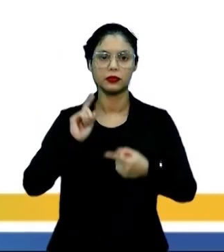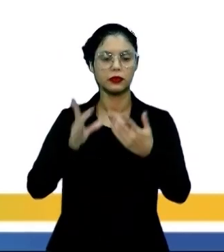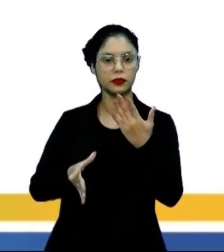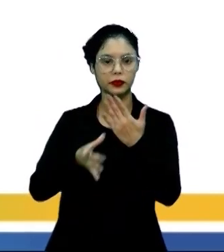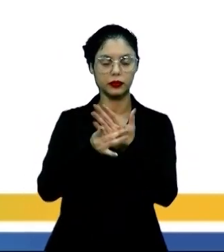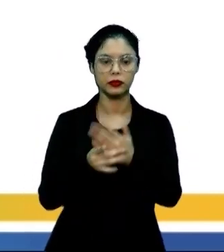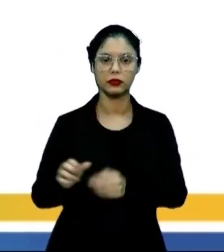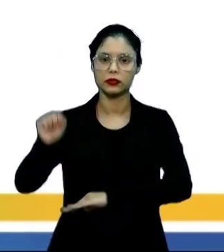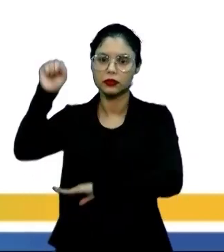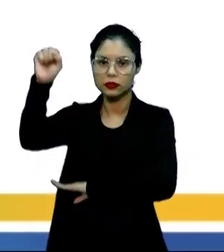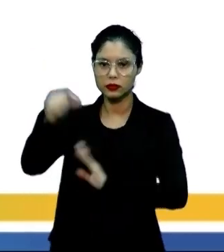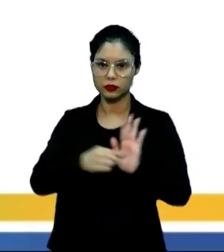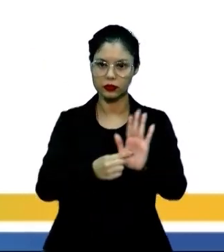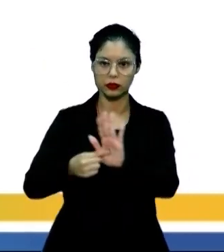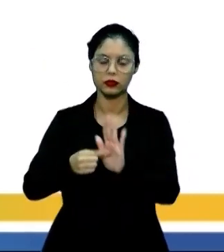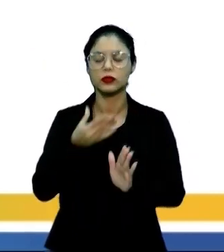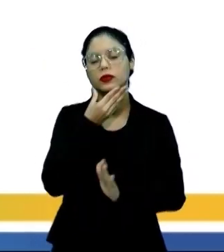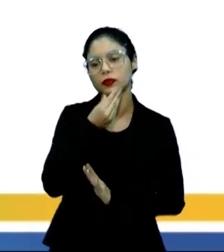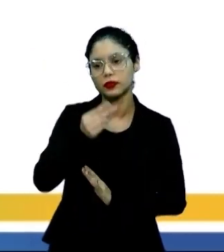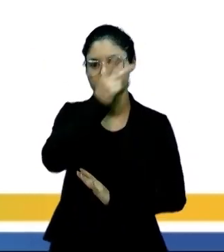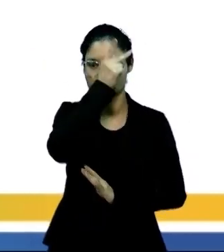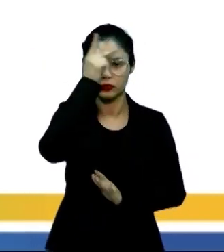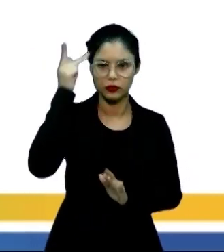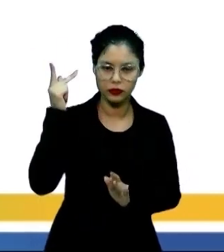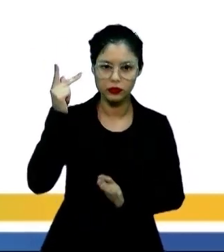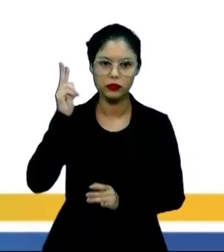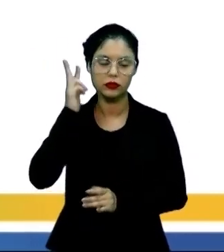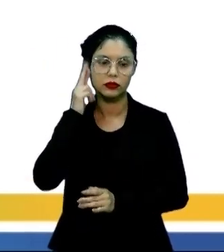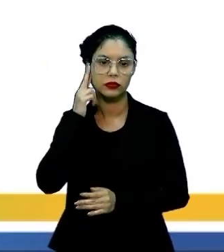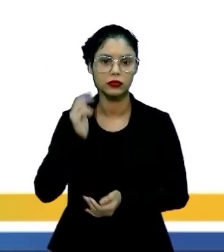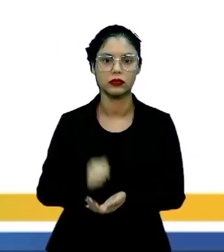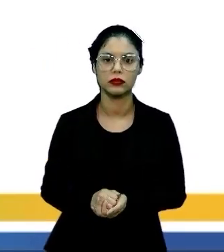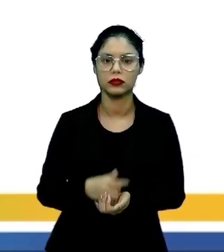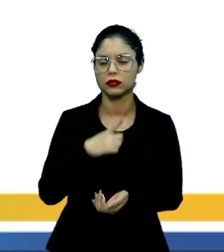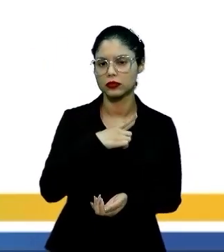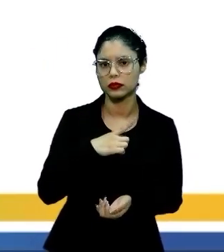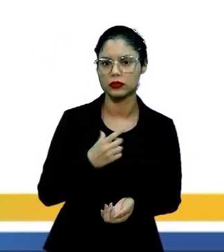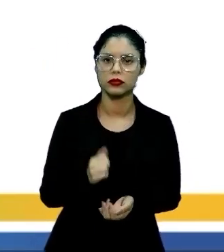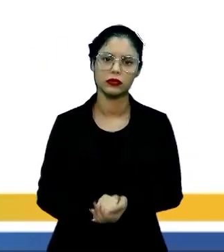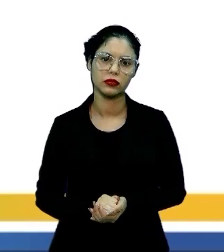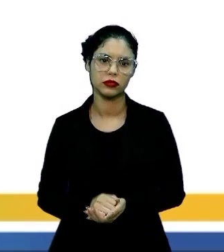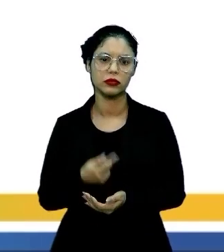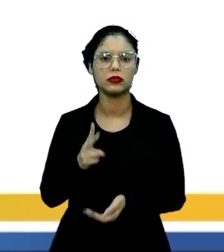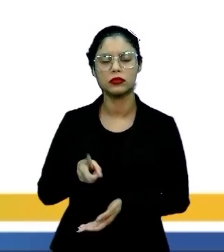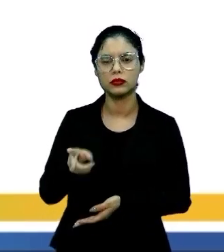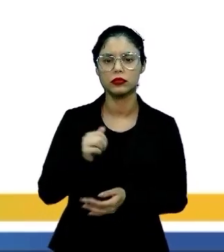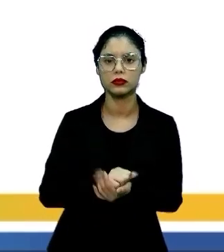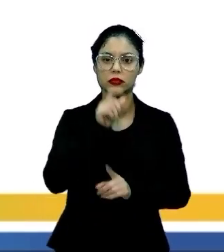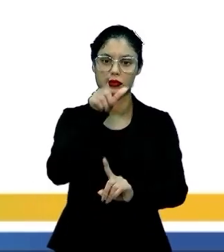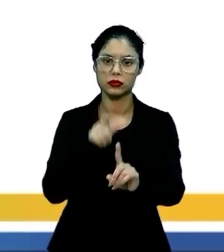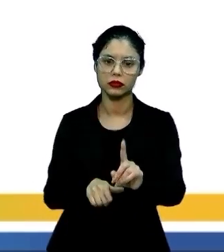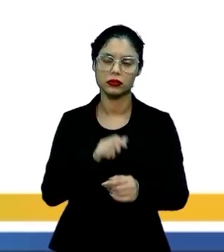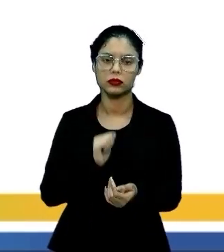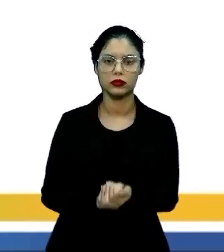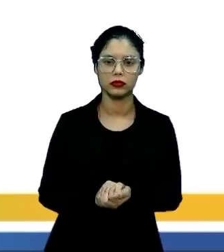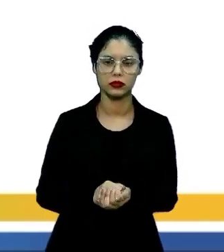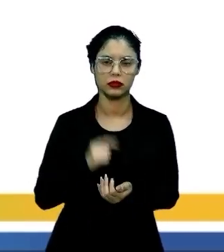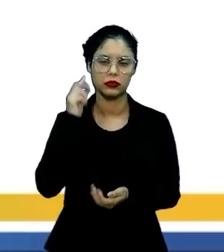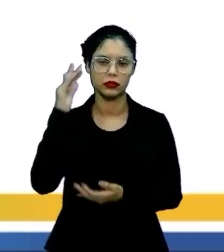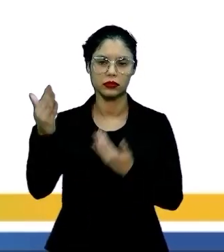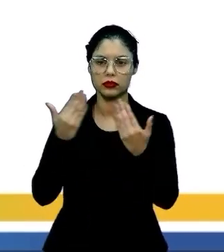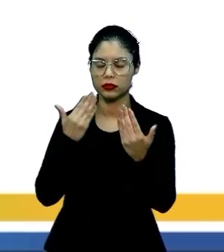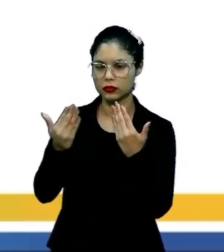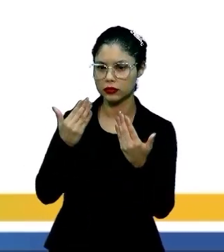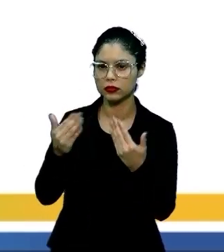realismo, os heróis, eles são mostrados como pessoas comuns, com defeitos, incertezas e manias. Personagens com